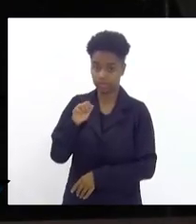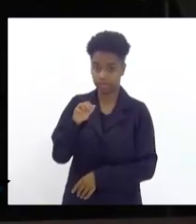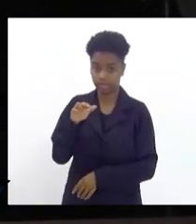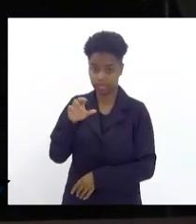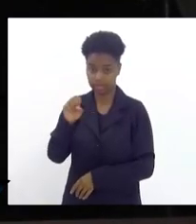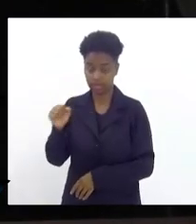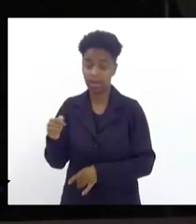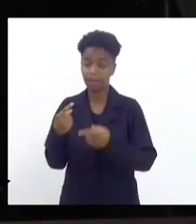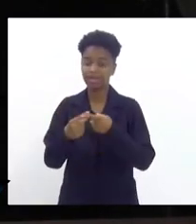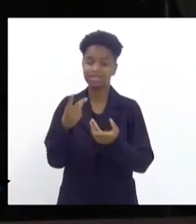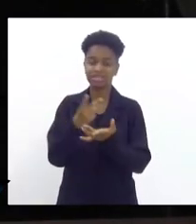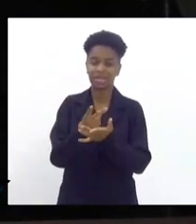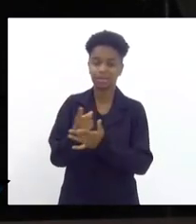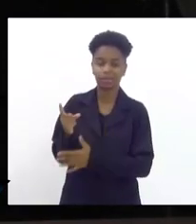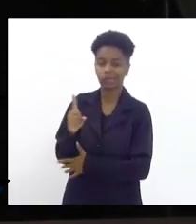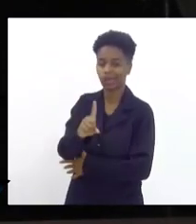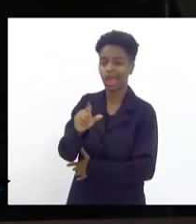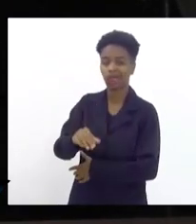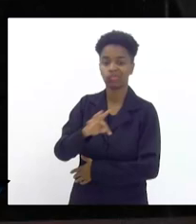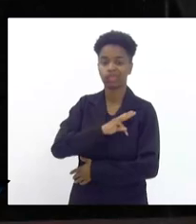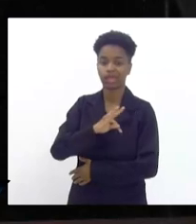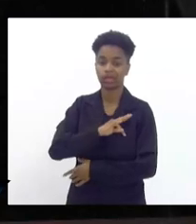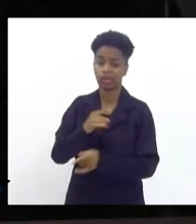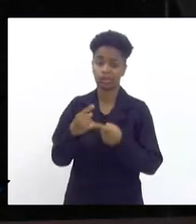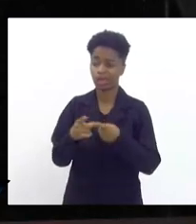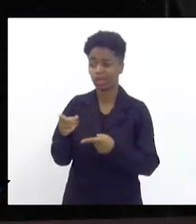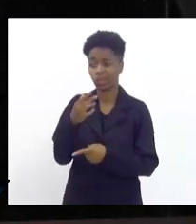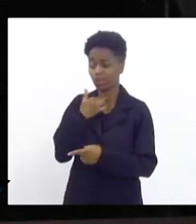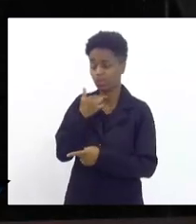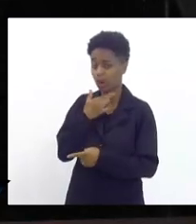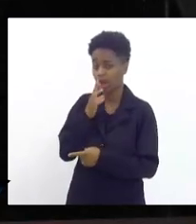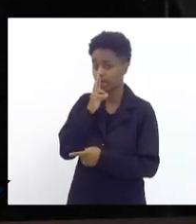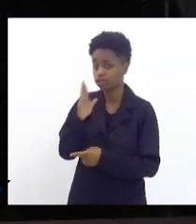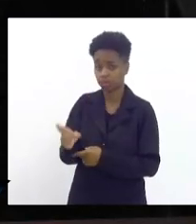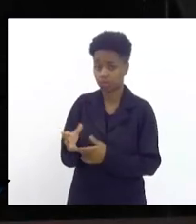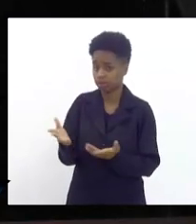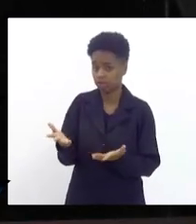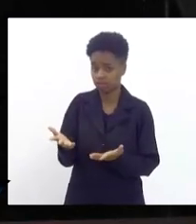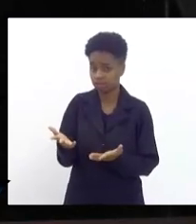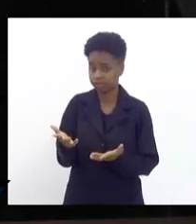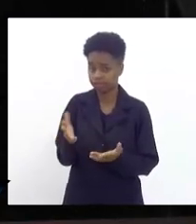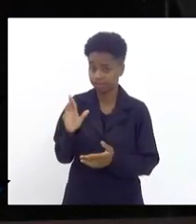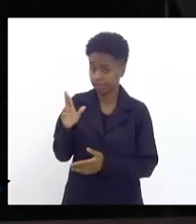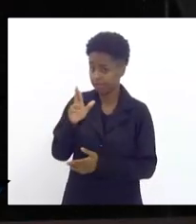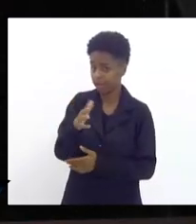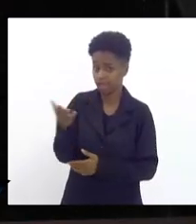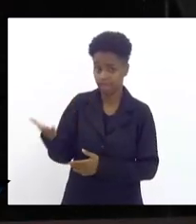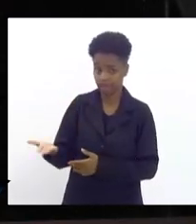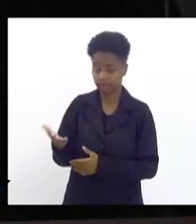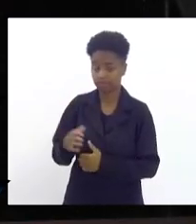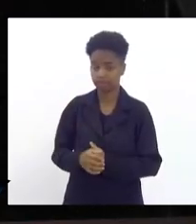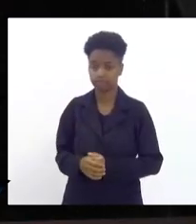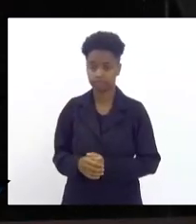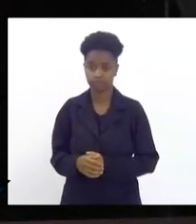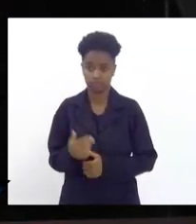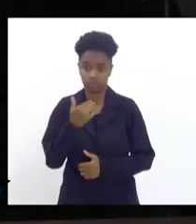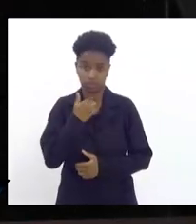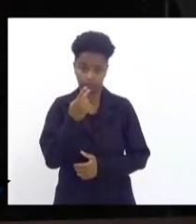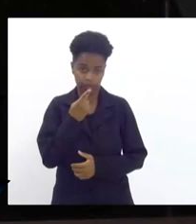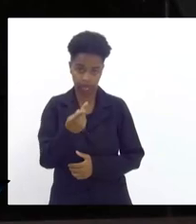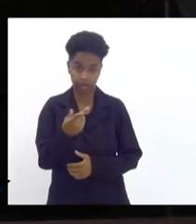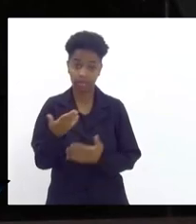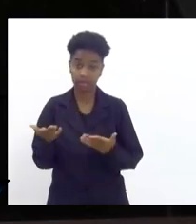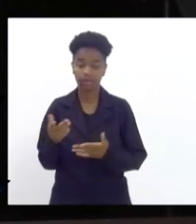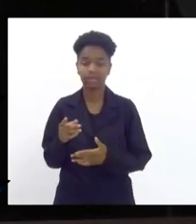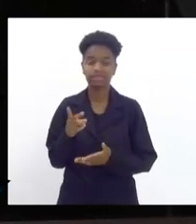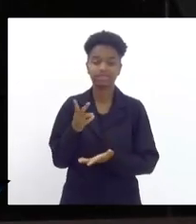vem é um bucha é um técnico que ele não pode falar representando a agência reguladora de saneamento ele não pode falar então